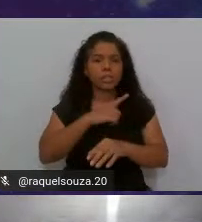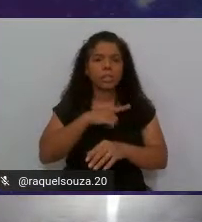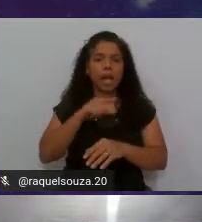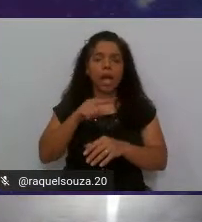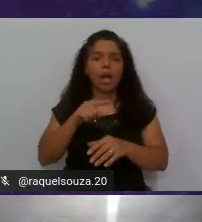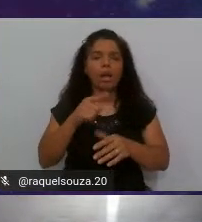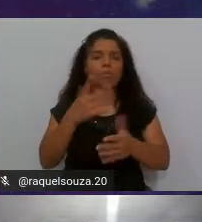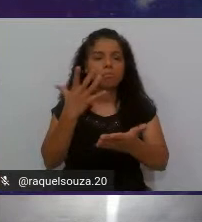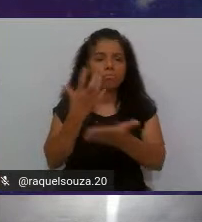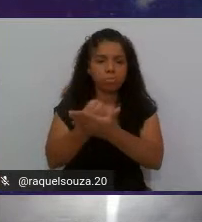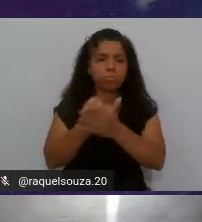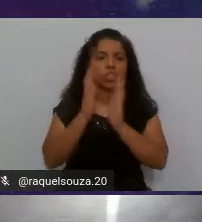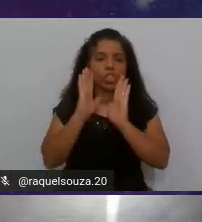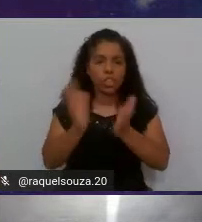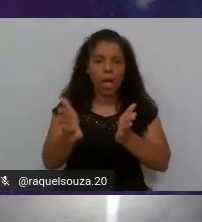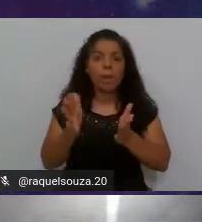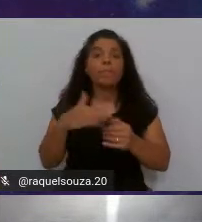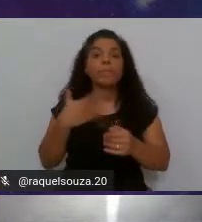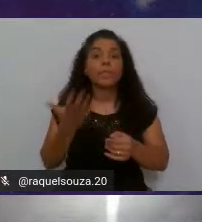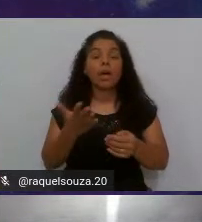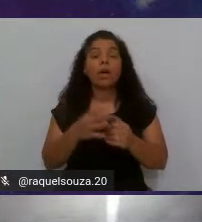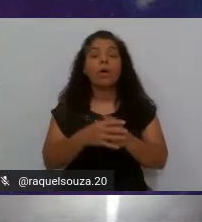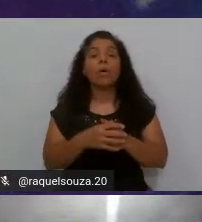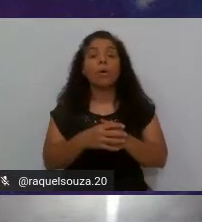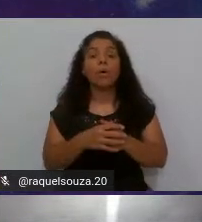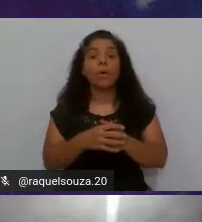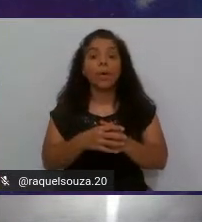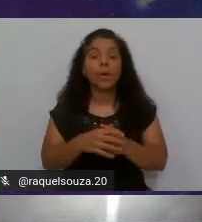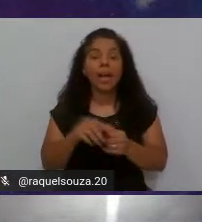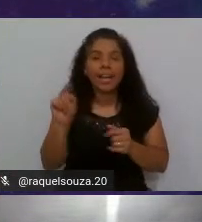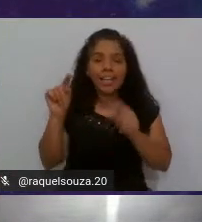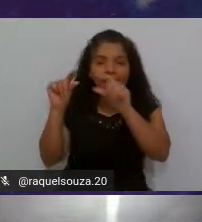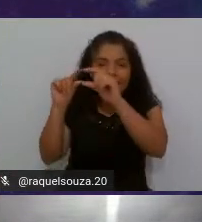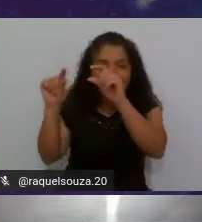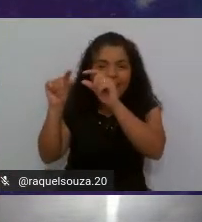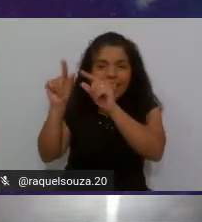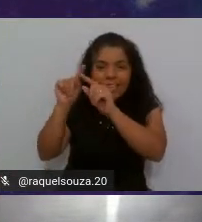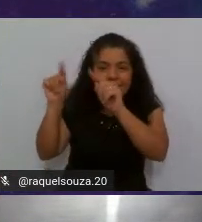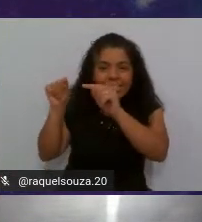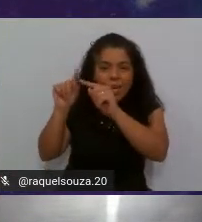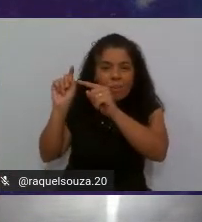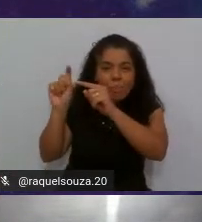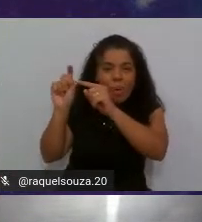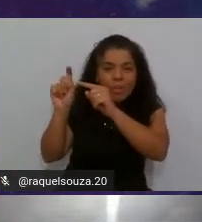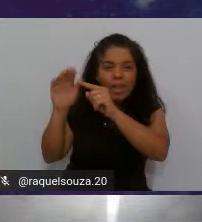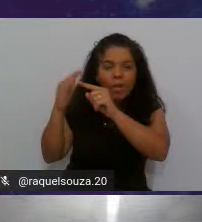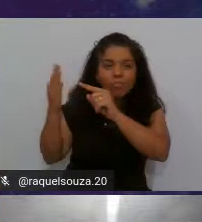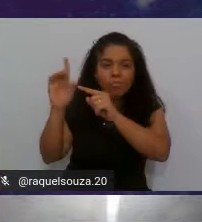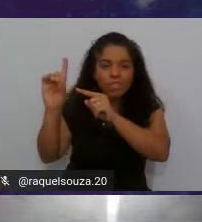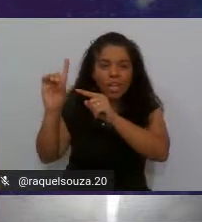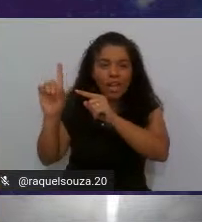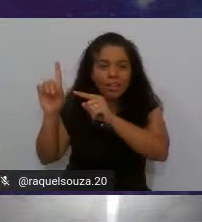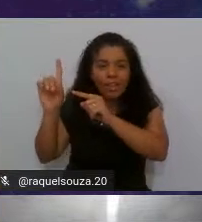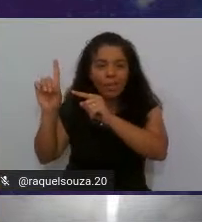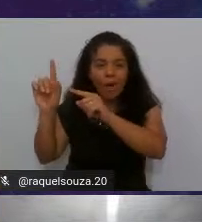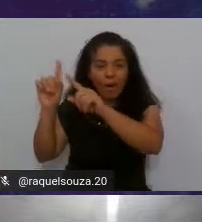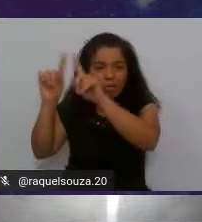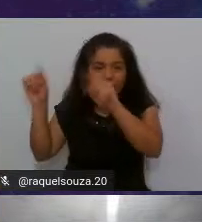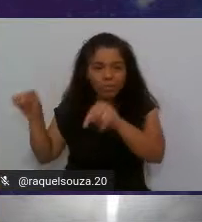instalado então aqui nesse botão à direita no alto da sua tela